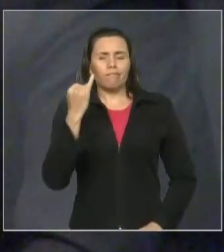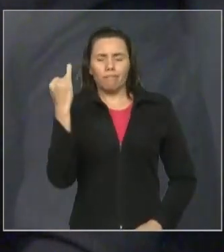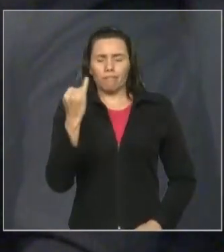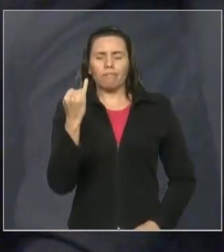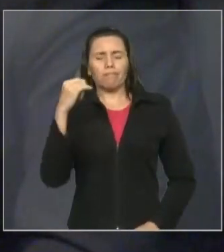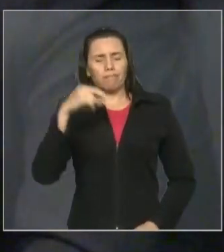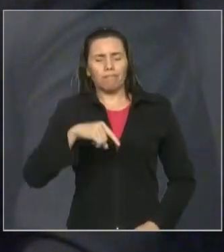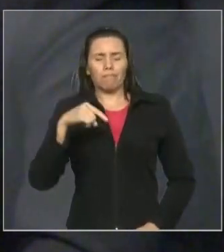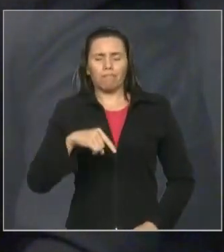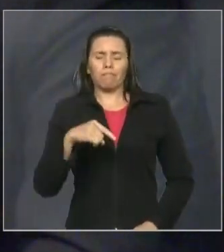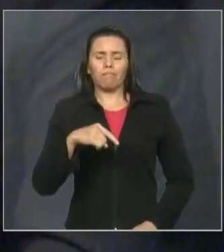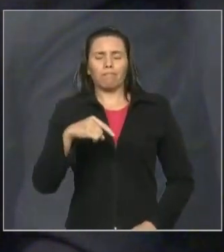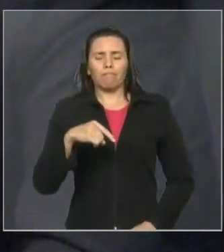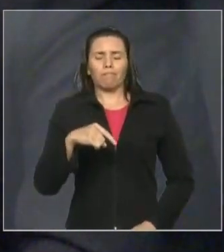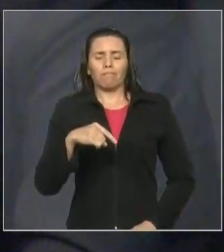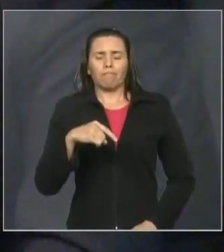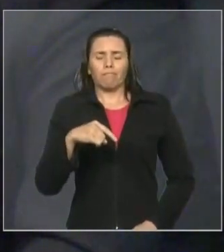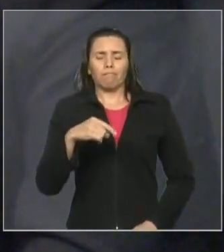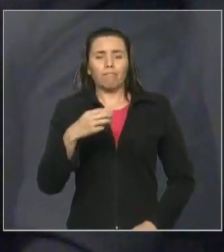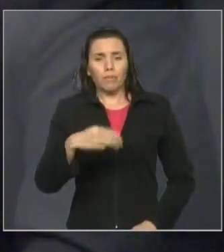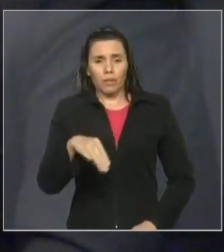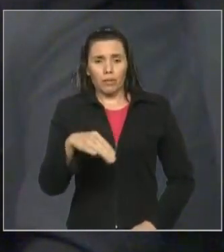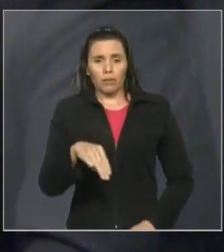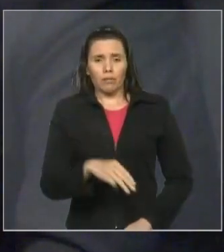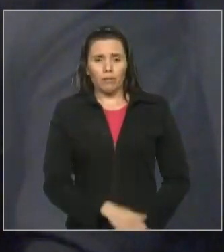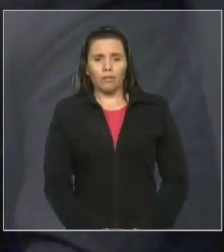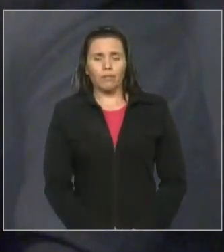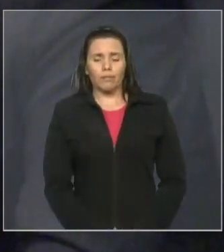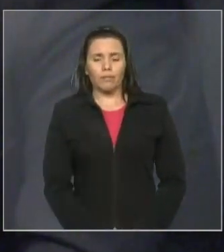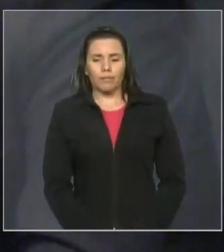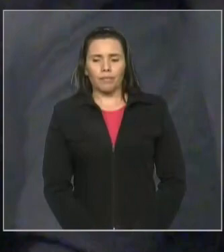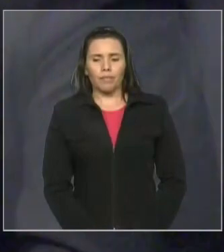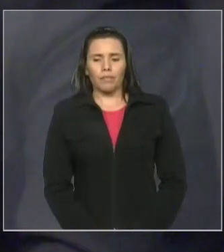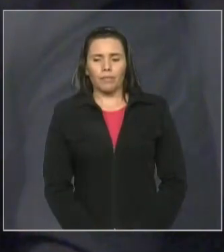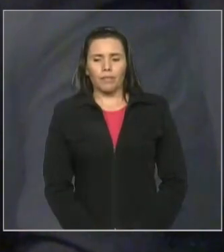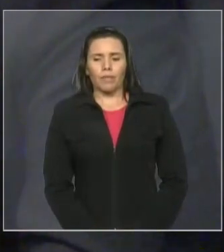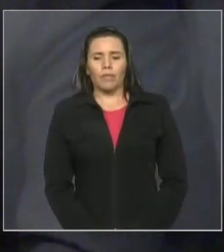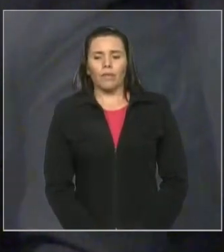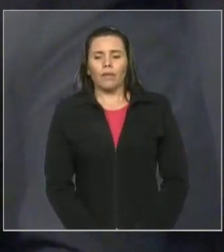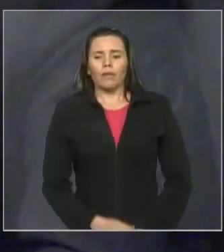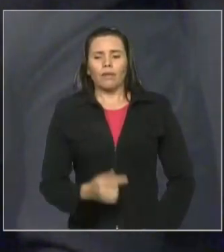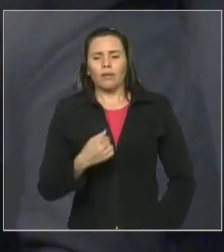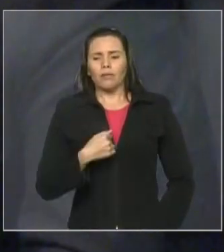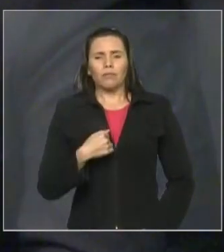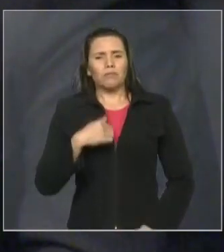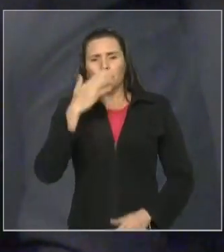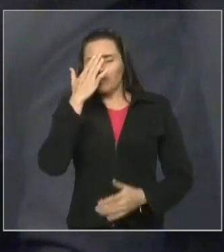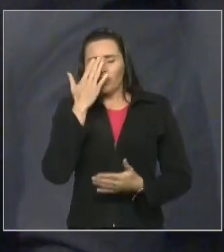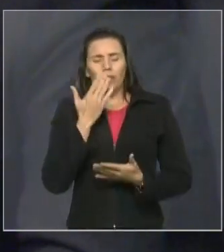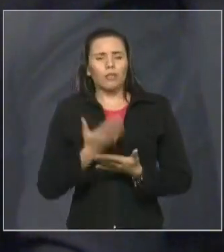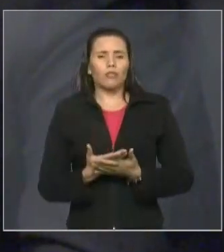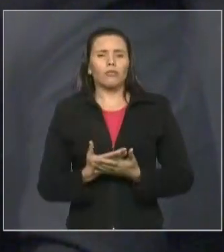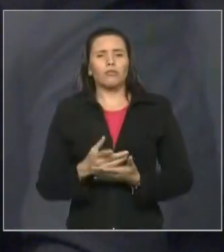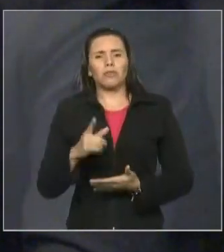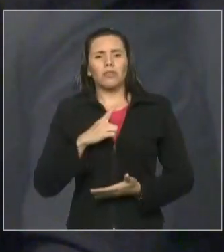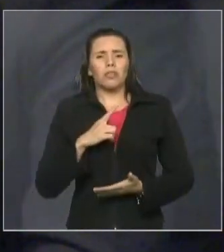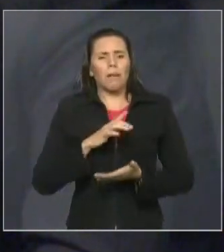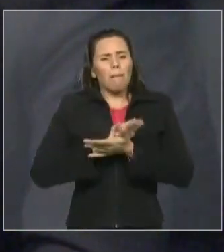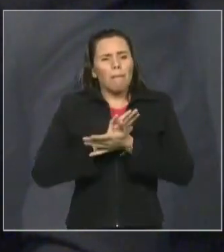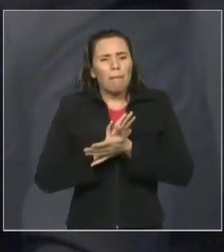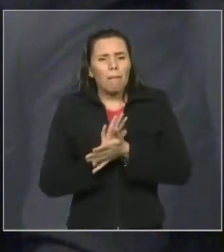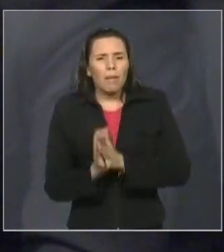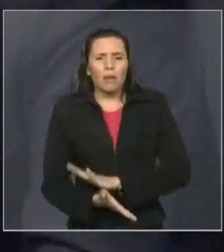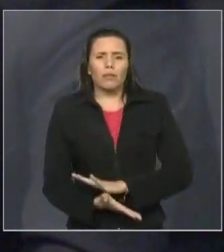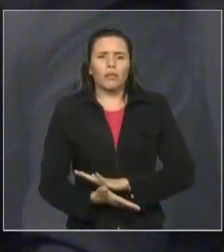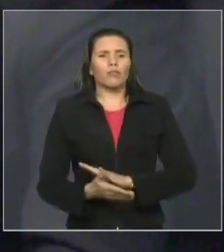da forma como Vossa Excelência nos recebe. Acredito que não há diferença nem indiferença de parte de algumas. Vossa